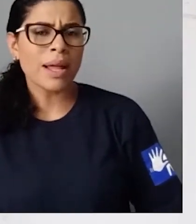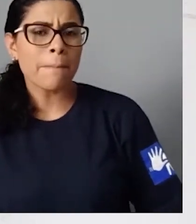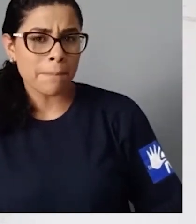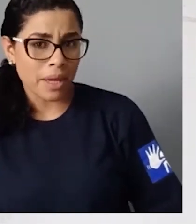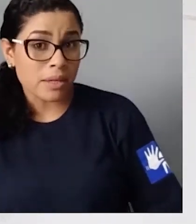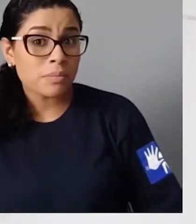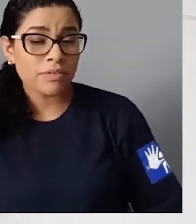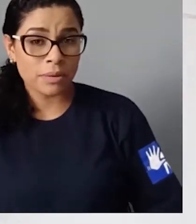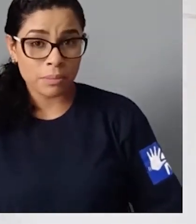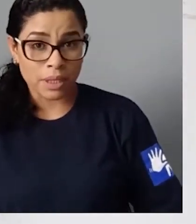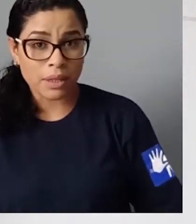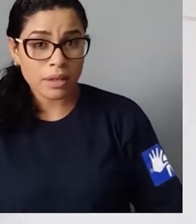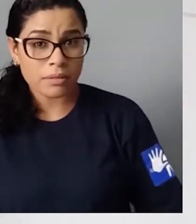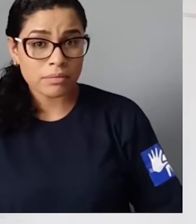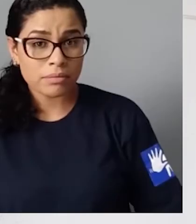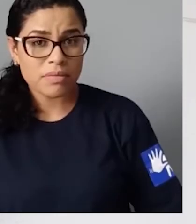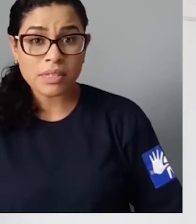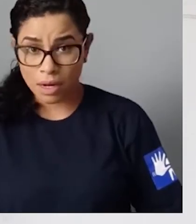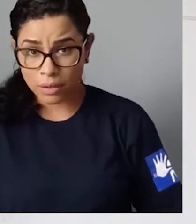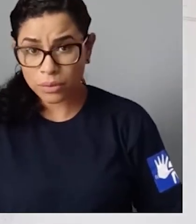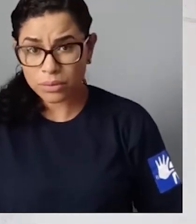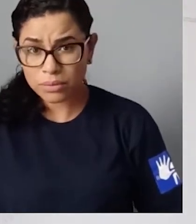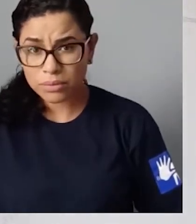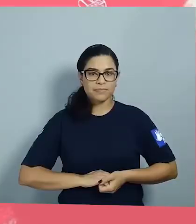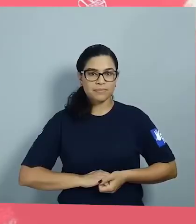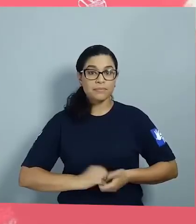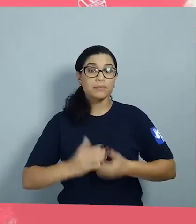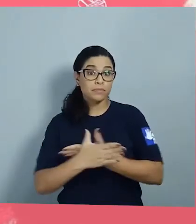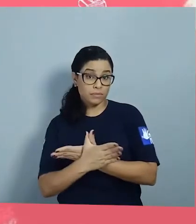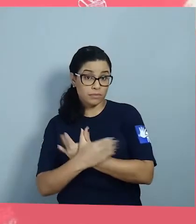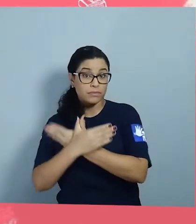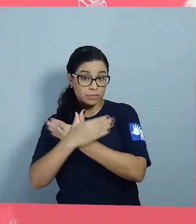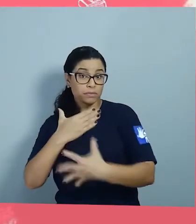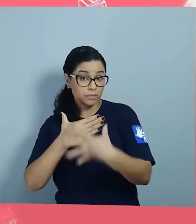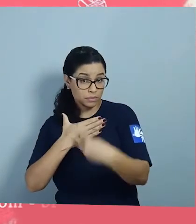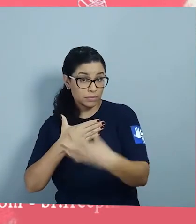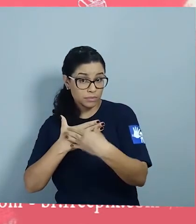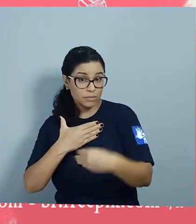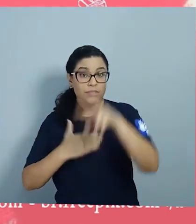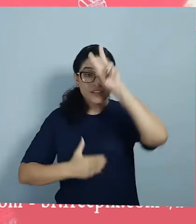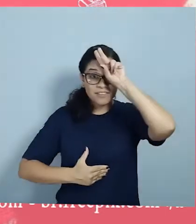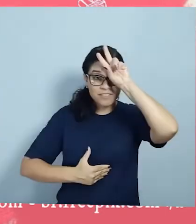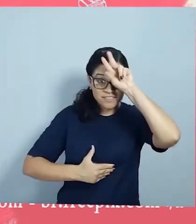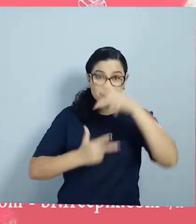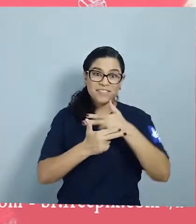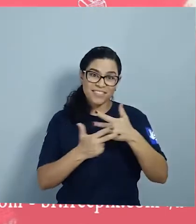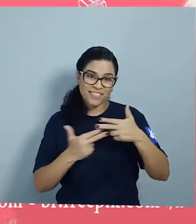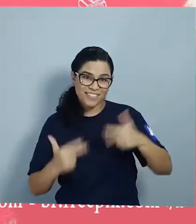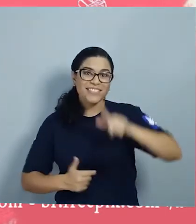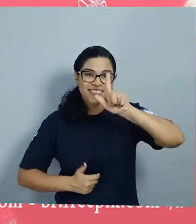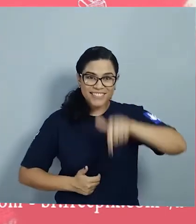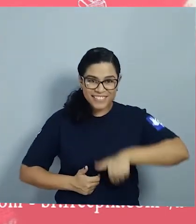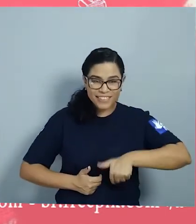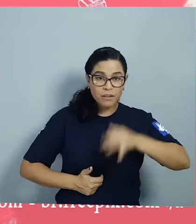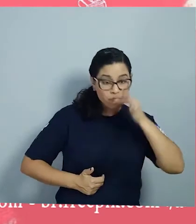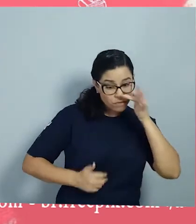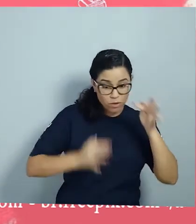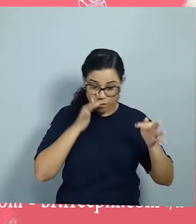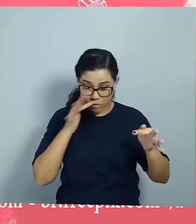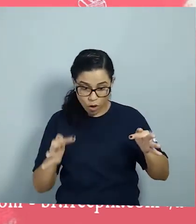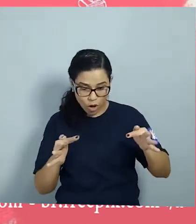são da mesma família, certo? As mariposas também são insetos voadores e polinizadores